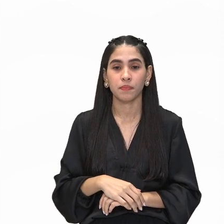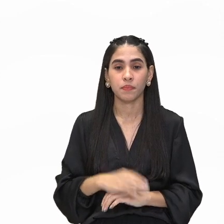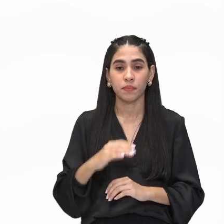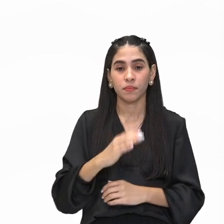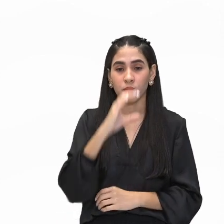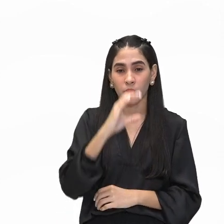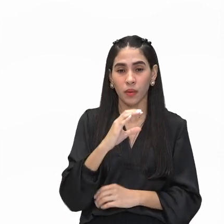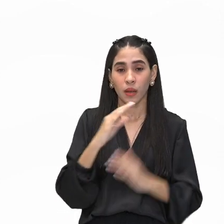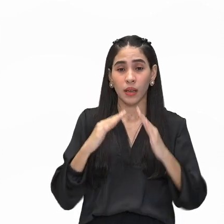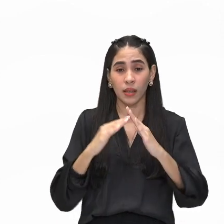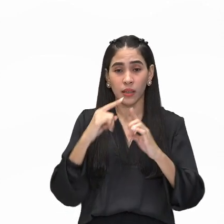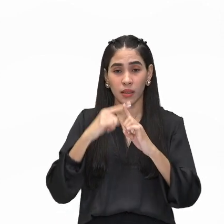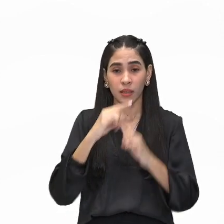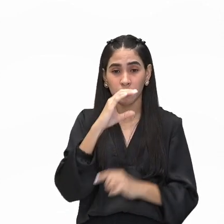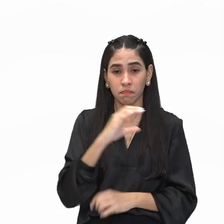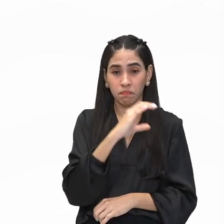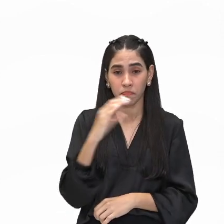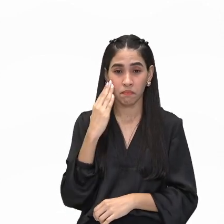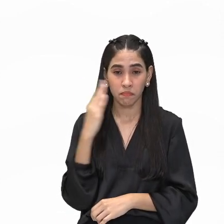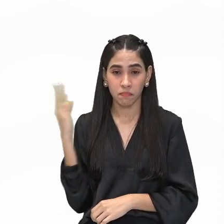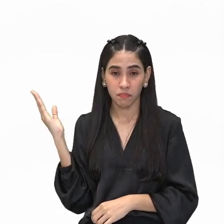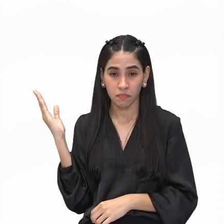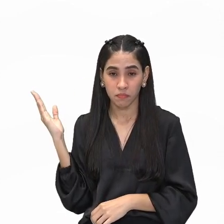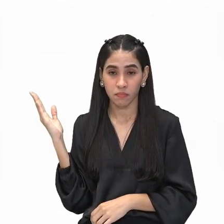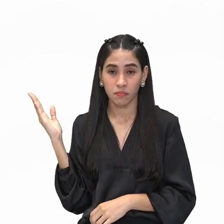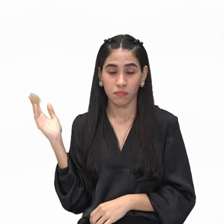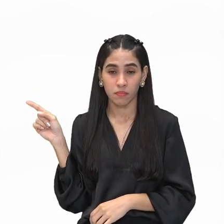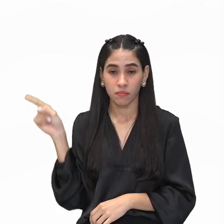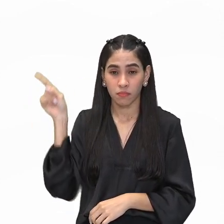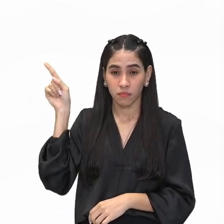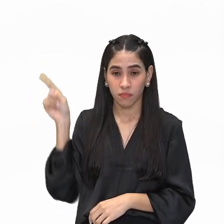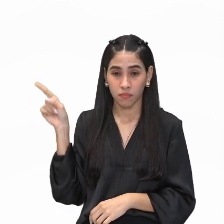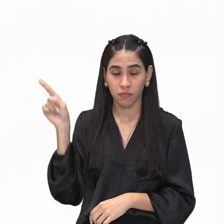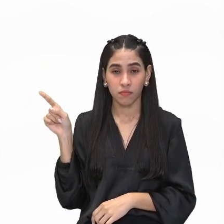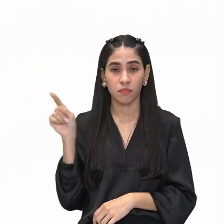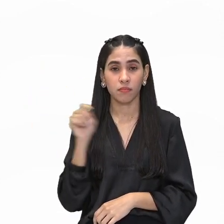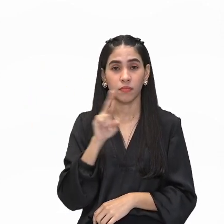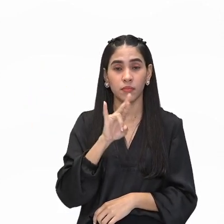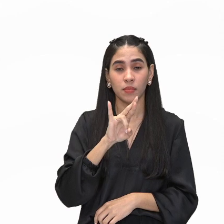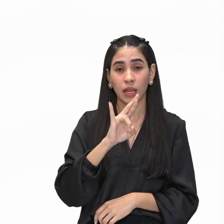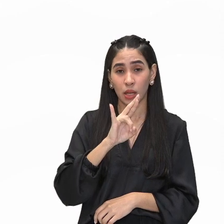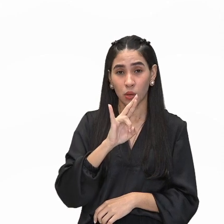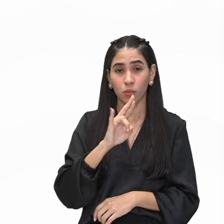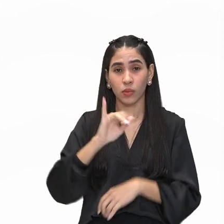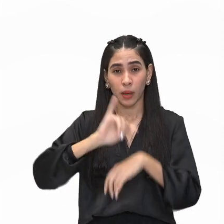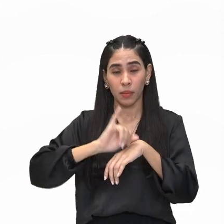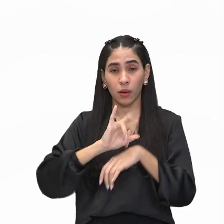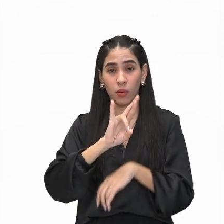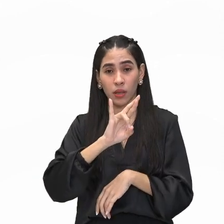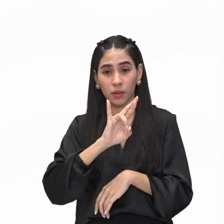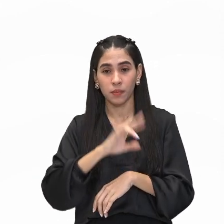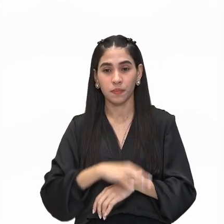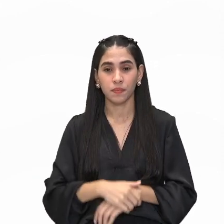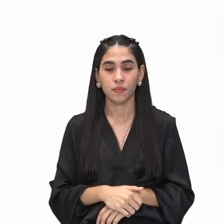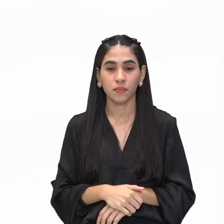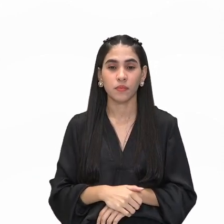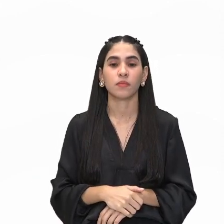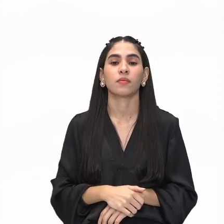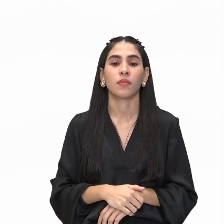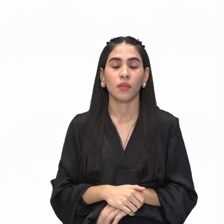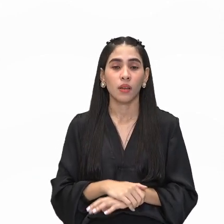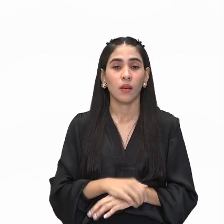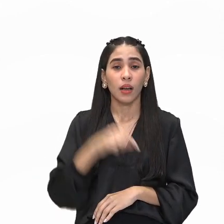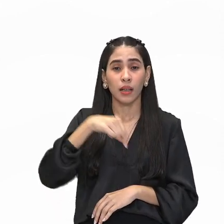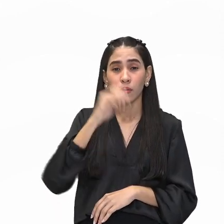de São Francisco, da Penitência, no Rio de Janeiro, Brasil. Bem, o barroco no Brasil,